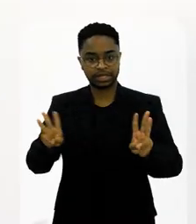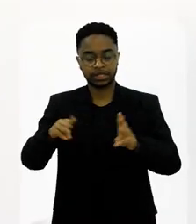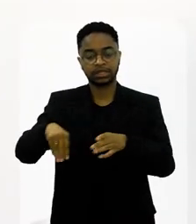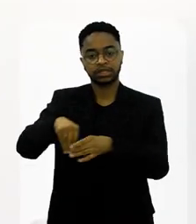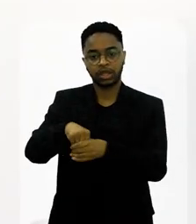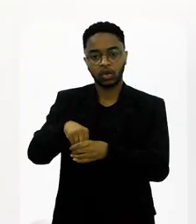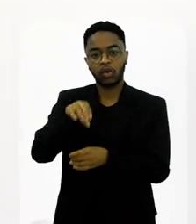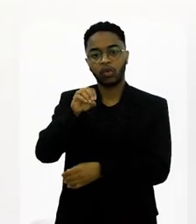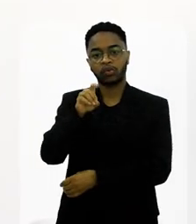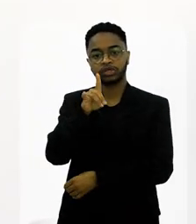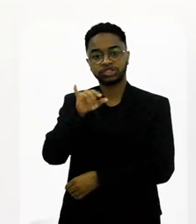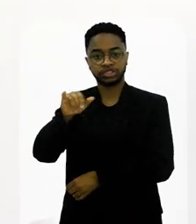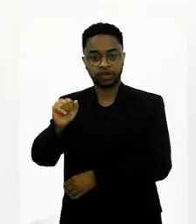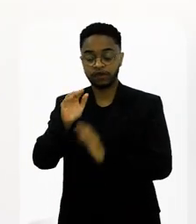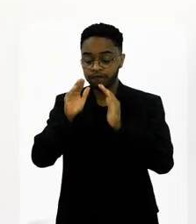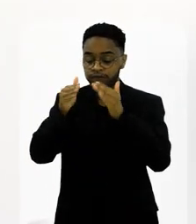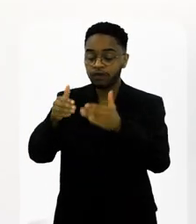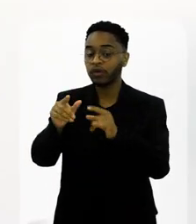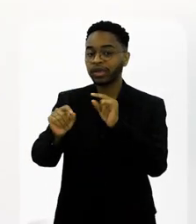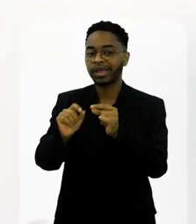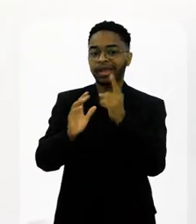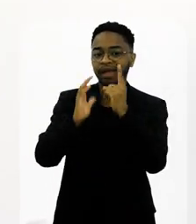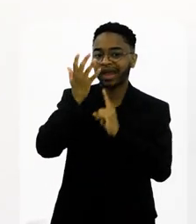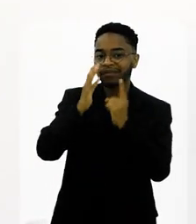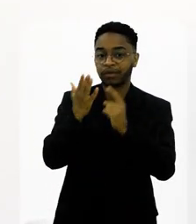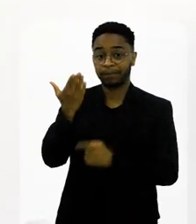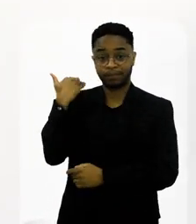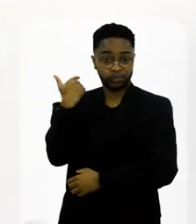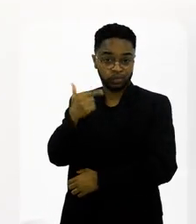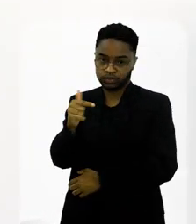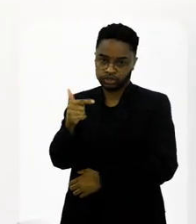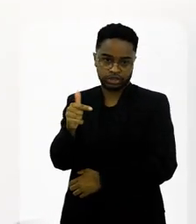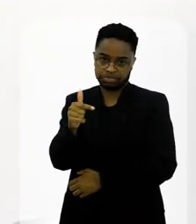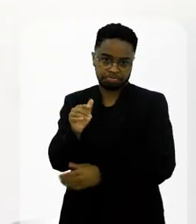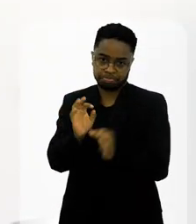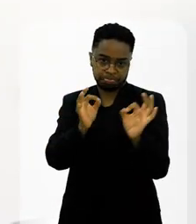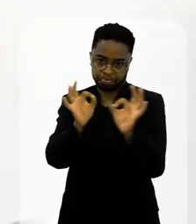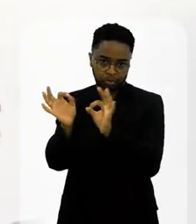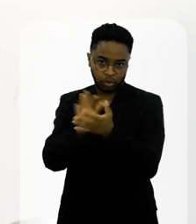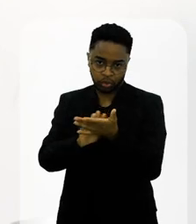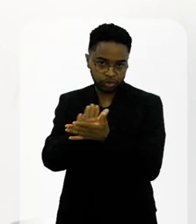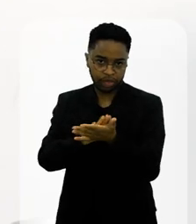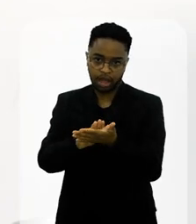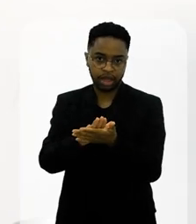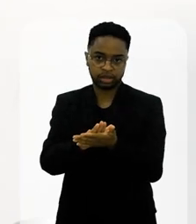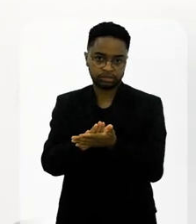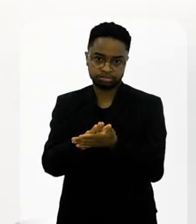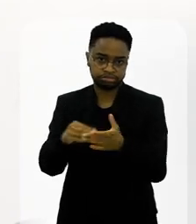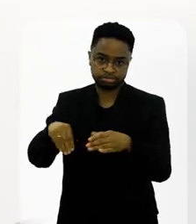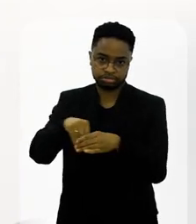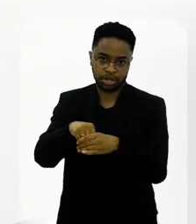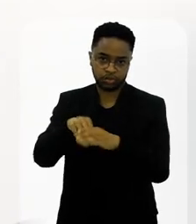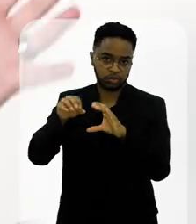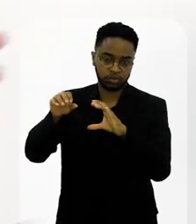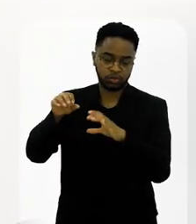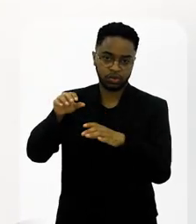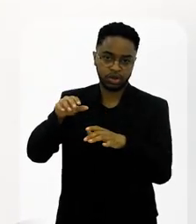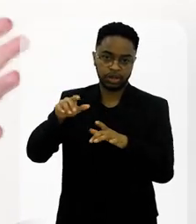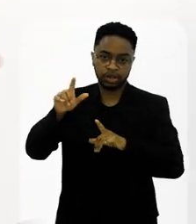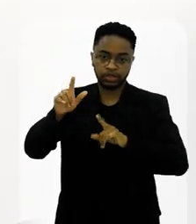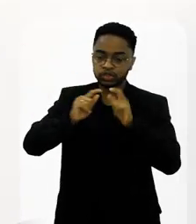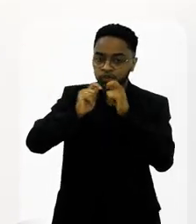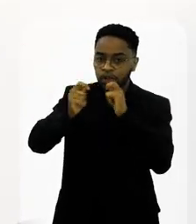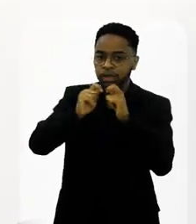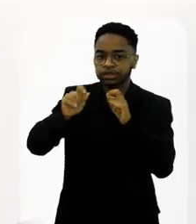site dentro do site do Jornal Dia, chamado Dia na Folia, que não existia, não tinha nenhum site dentro dos veículos grandes